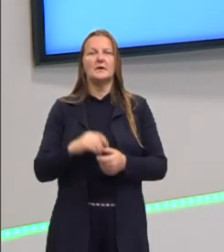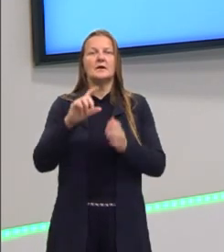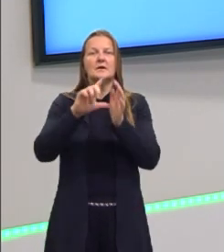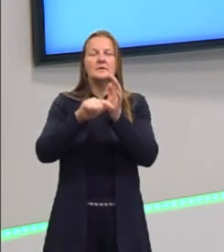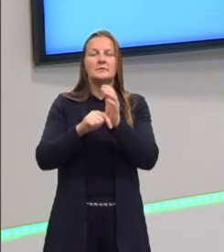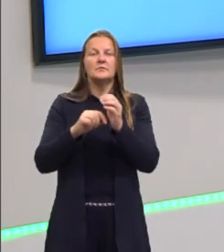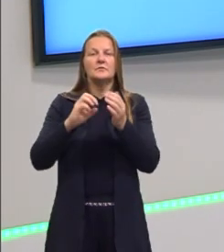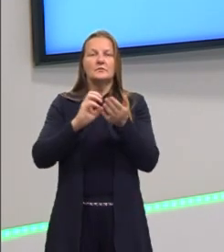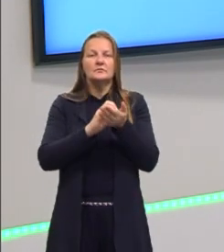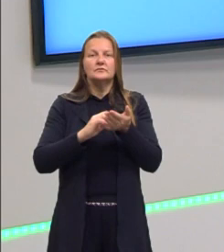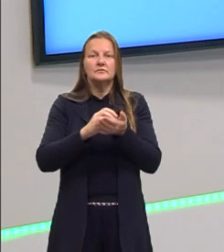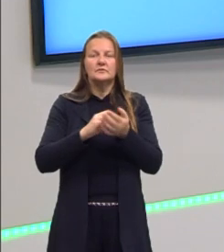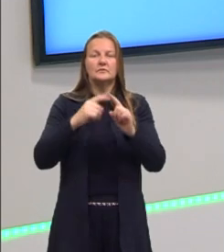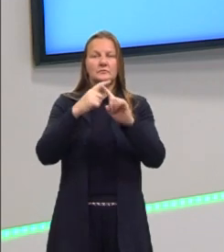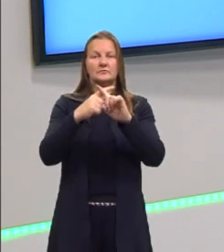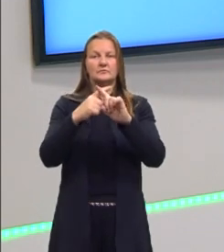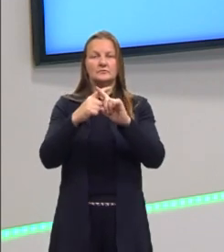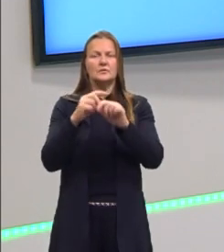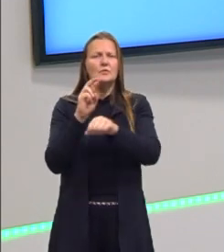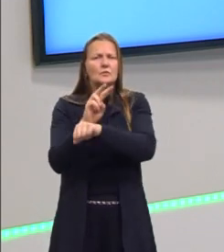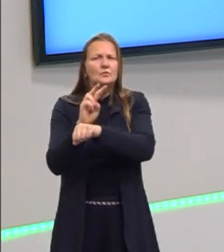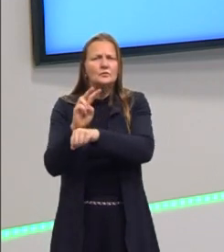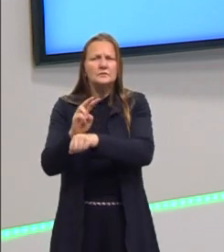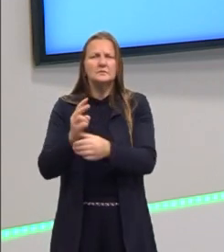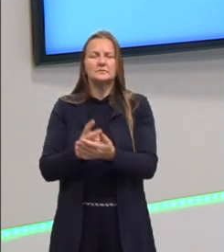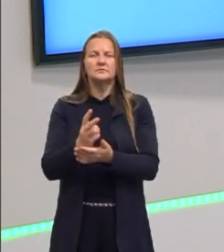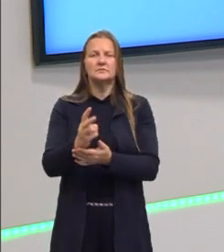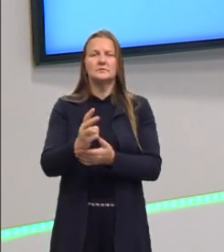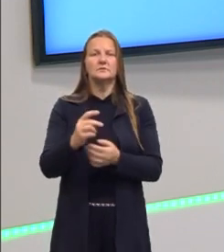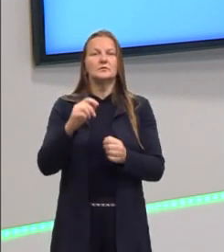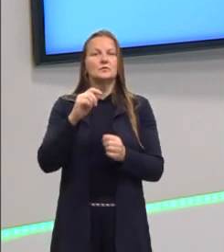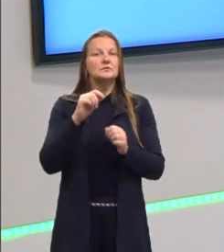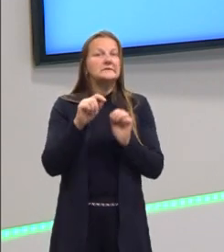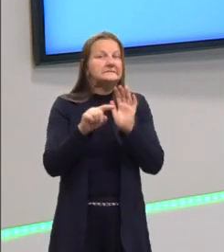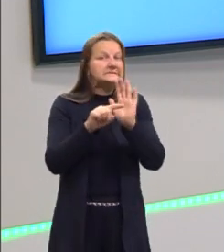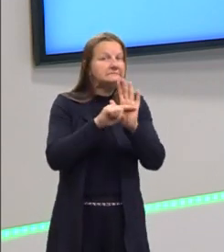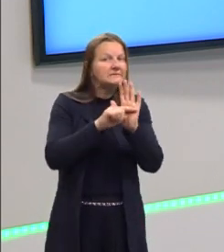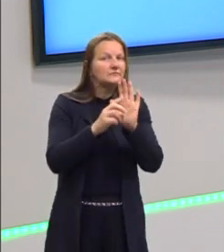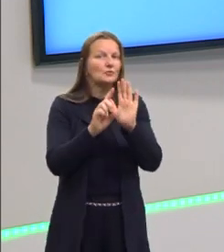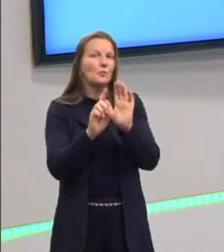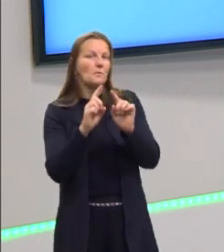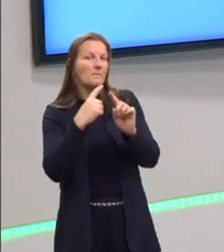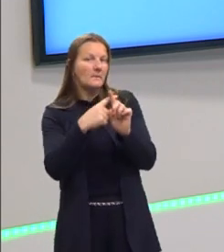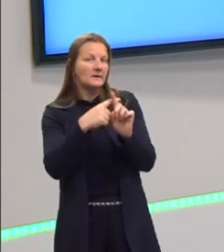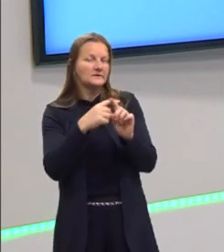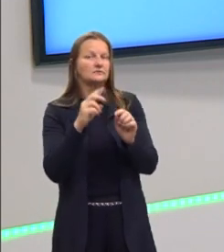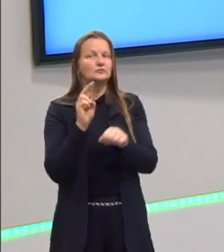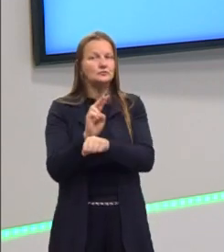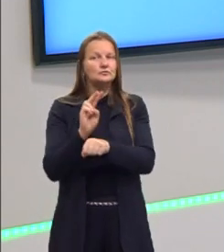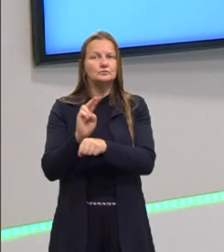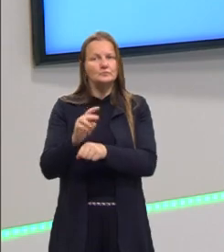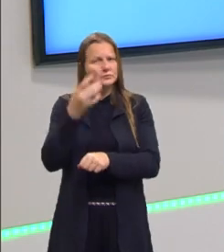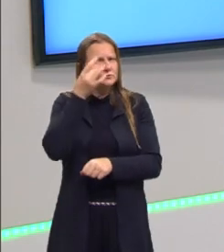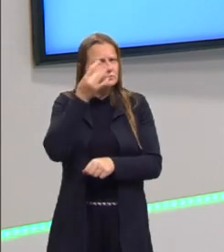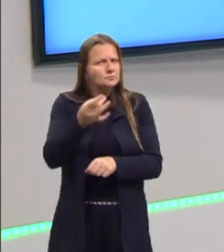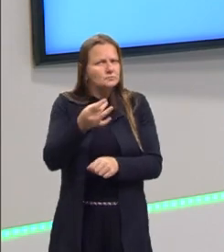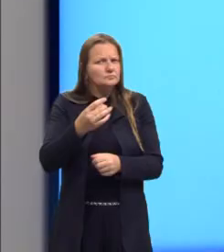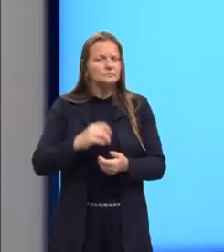resolver a multiplicação cuidando sempre os sinais, né? Cuidando a regrinha de sinais que nós temos.